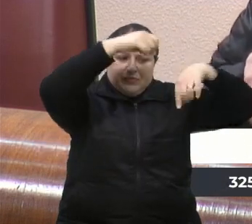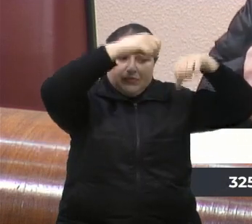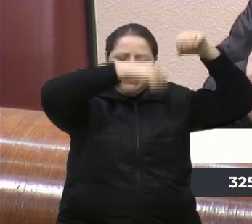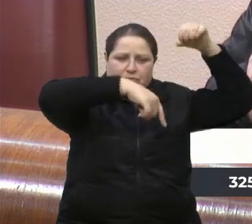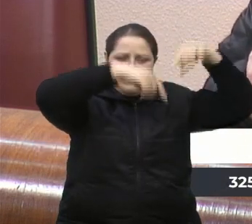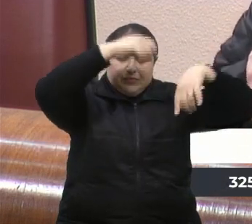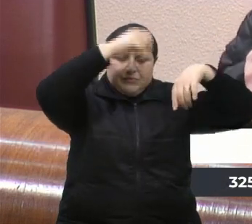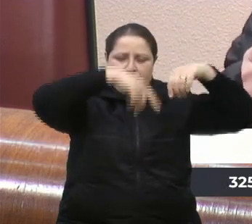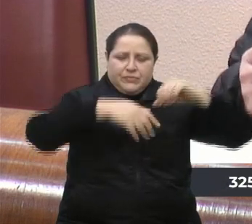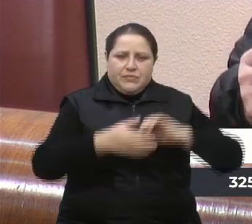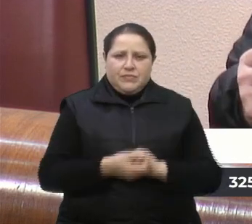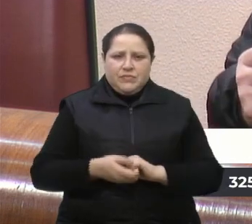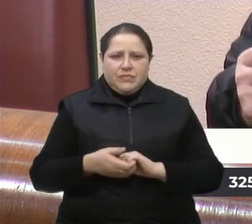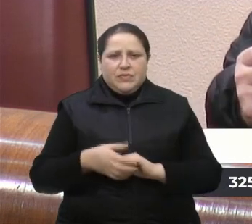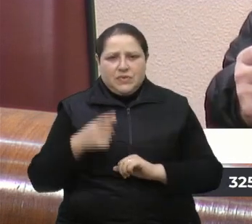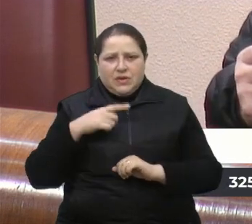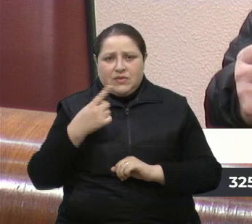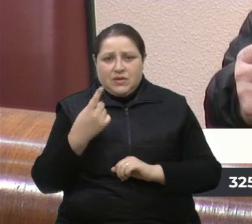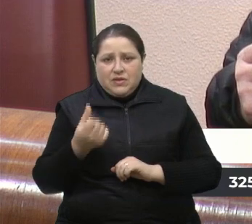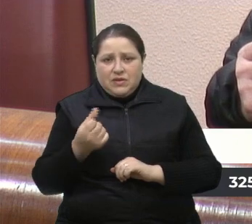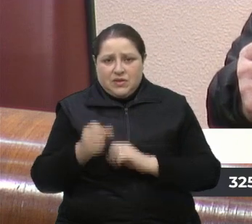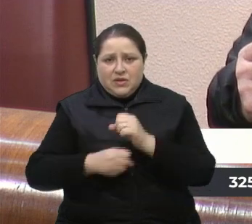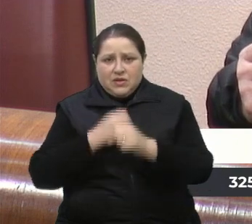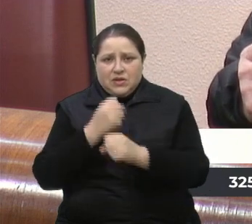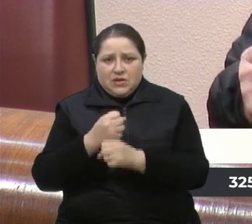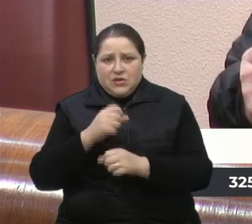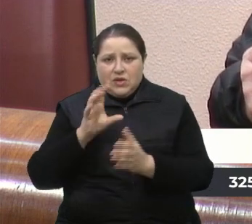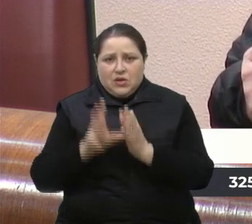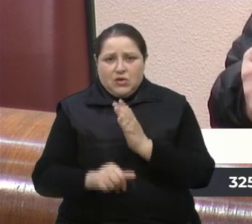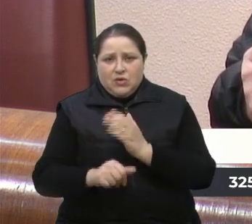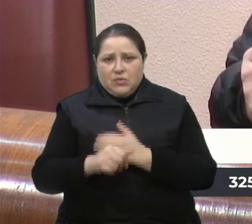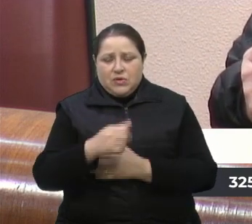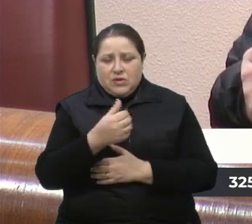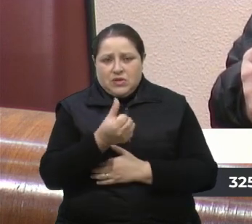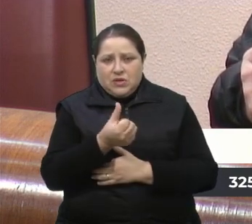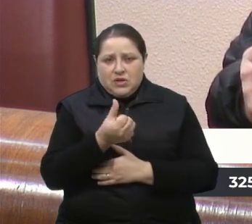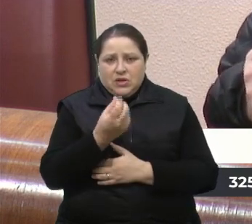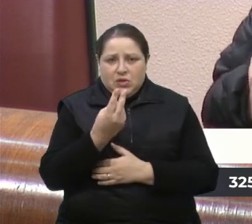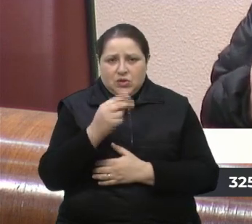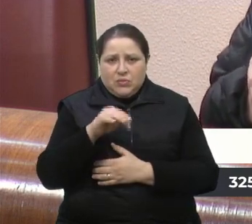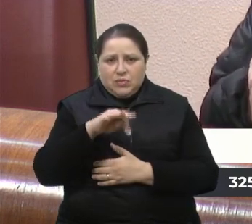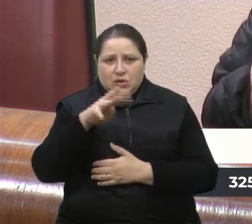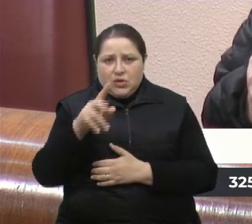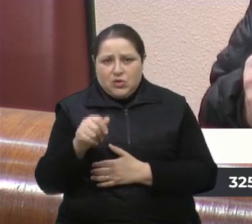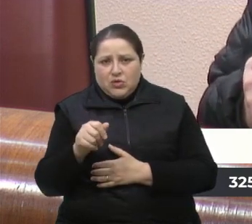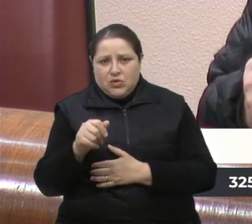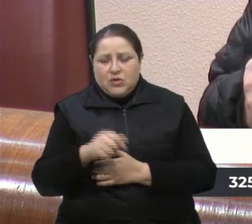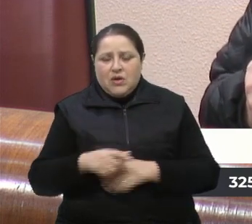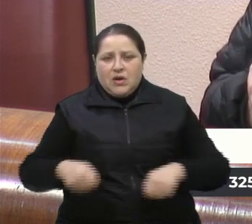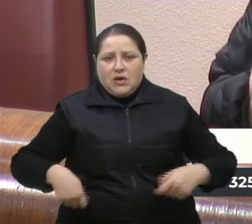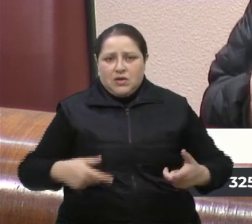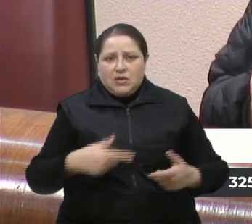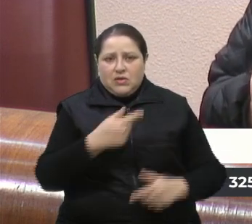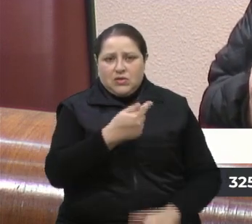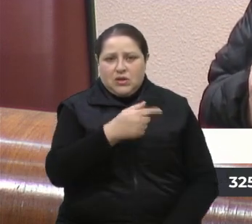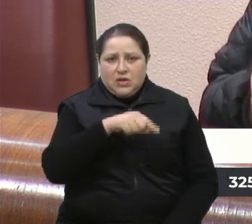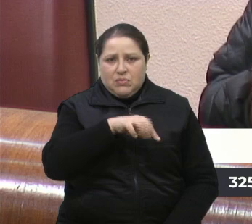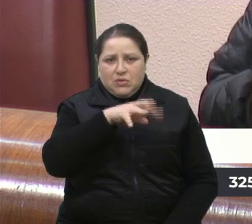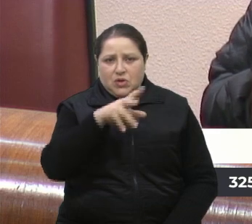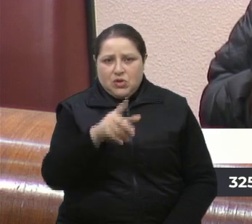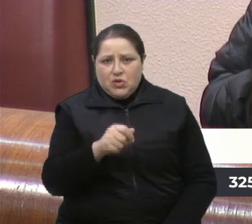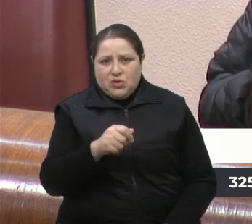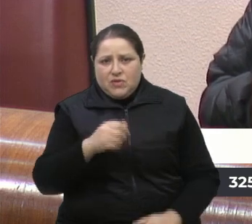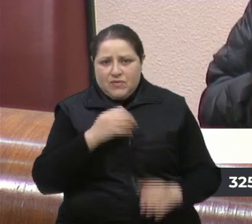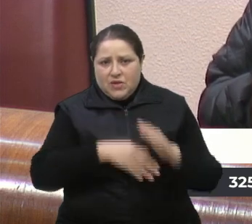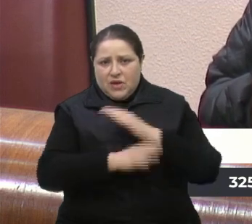bilhões de roubo. E aí querem falar em goteira, vereador Bortola. Gastaram 7 milhões em viagem. Sabe que não